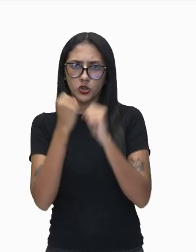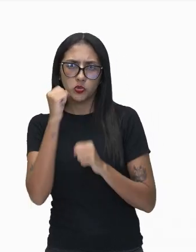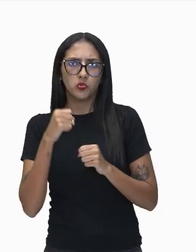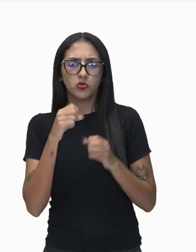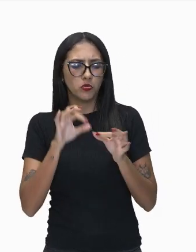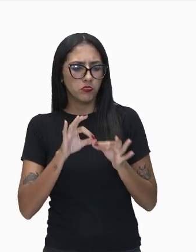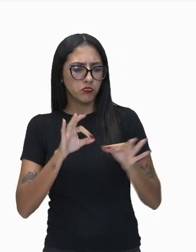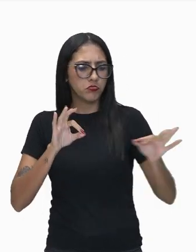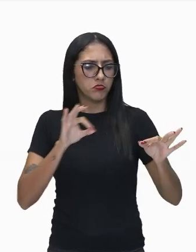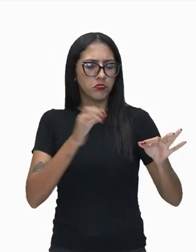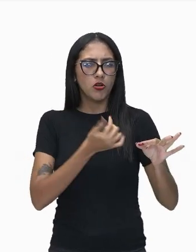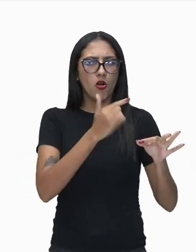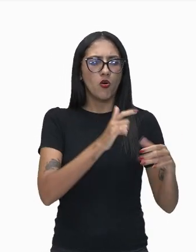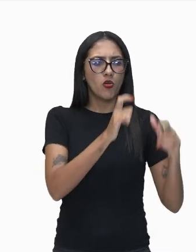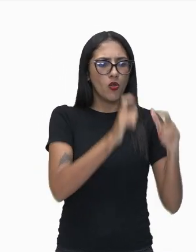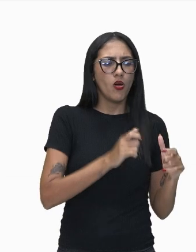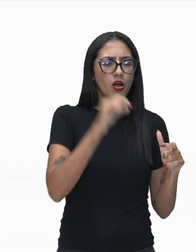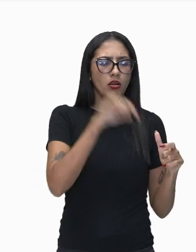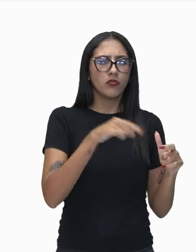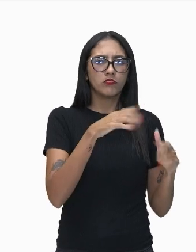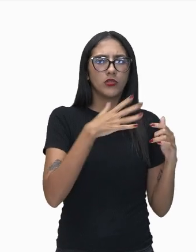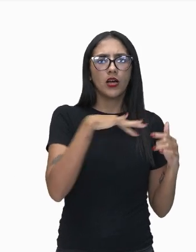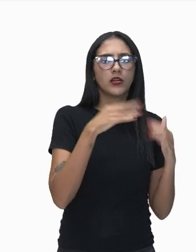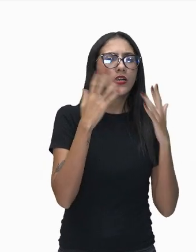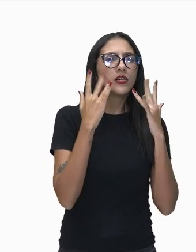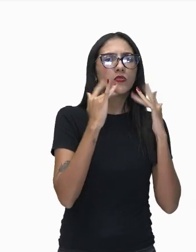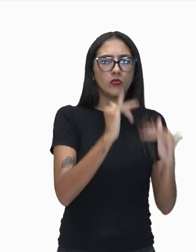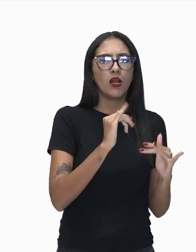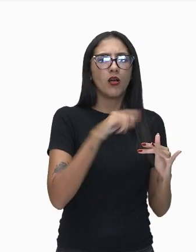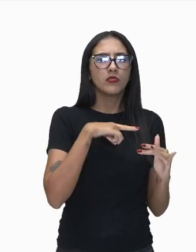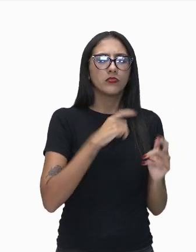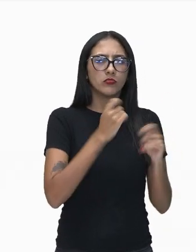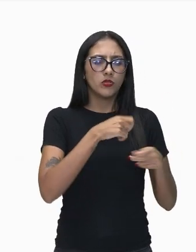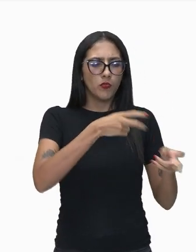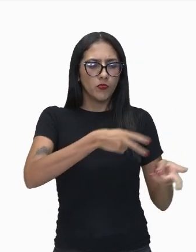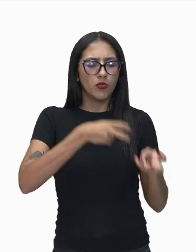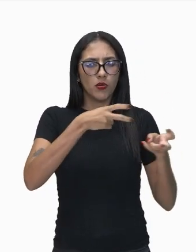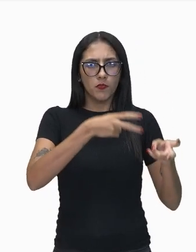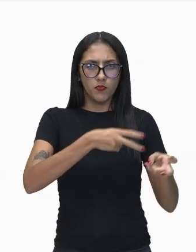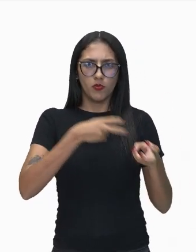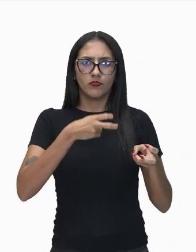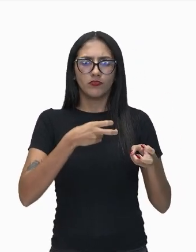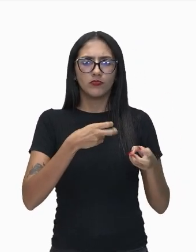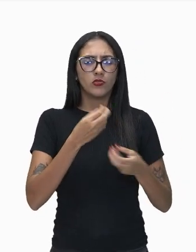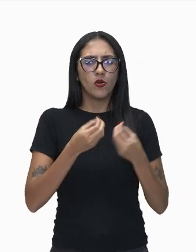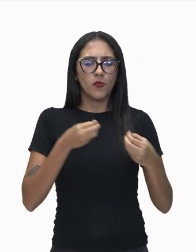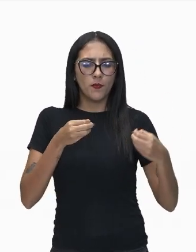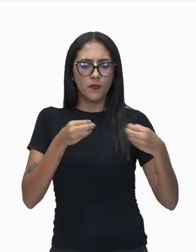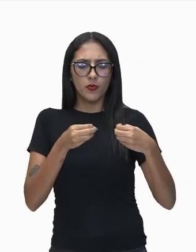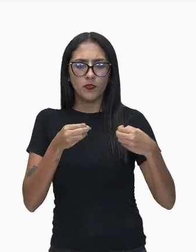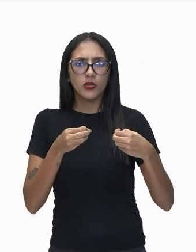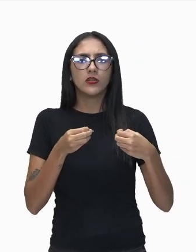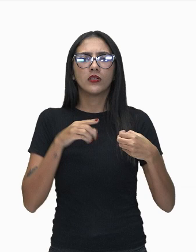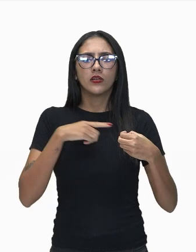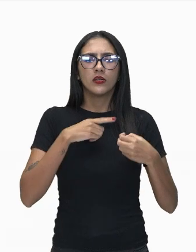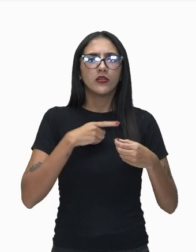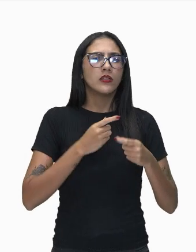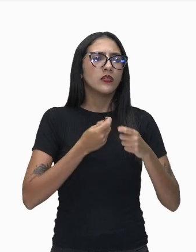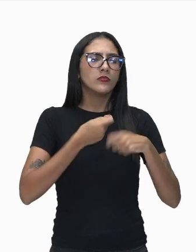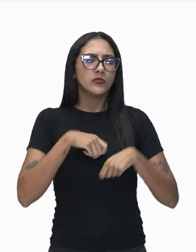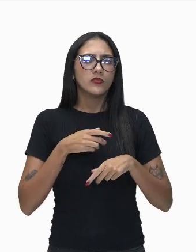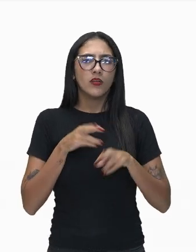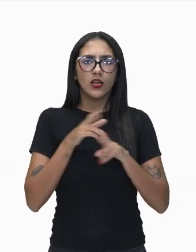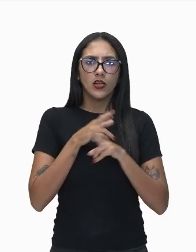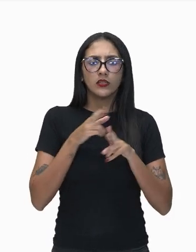com as fontes de matérias-primas e essa proximidade visa, obviamente, reduzir